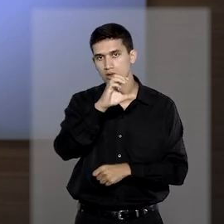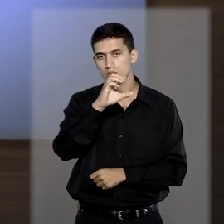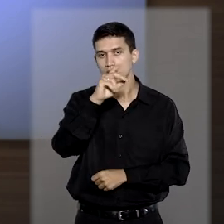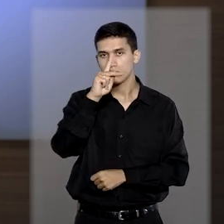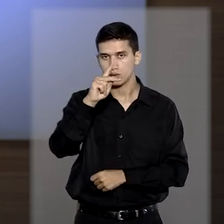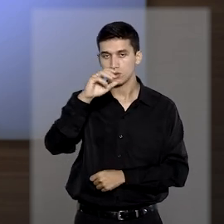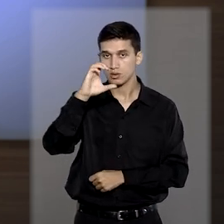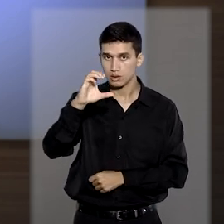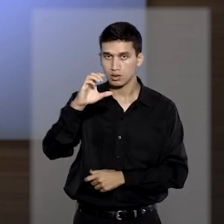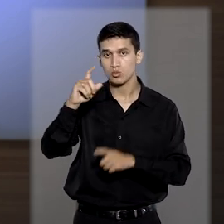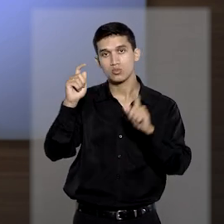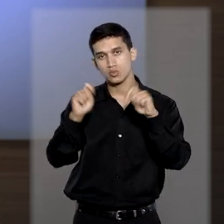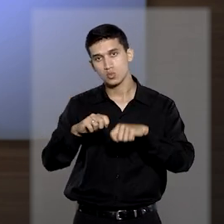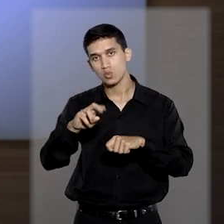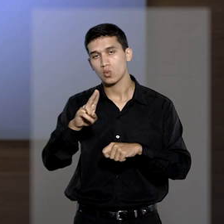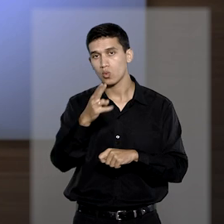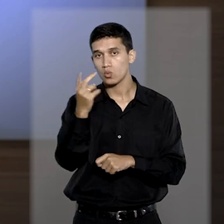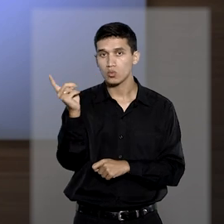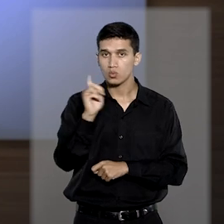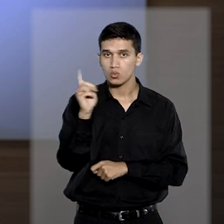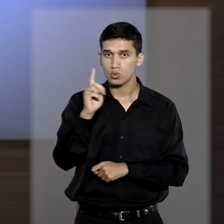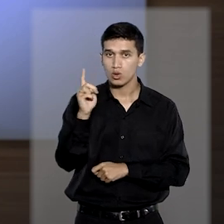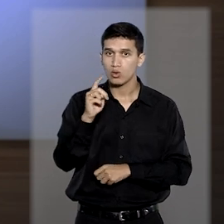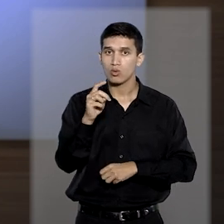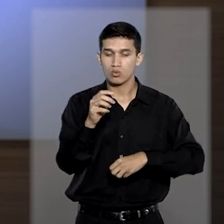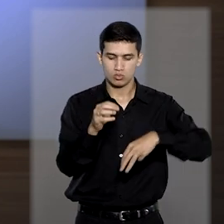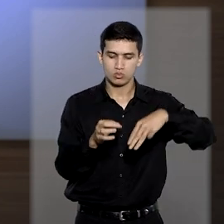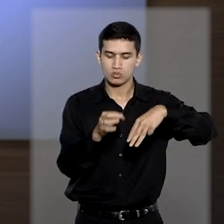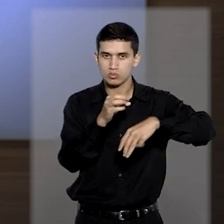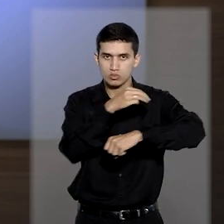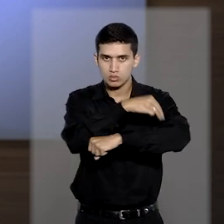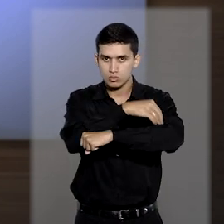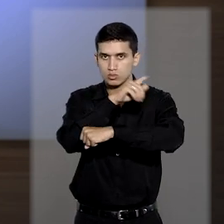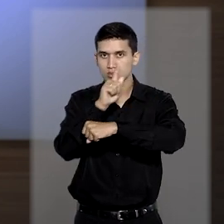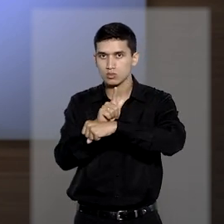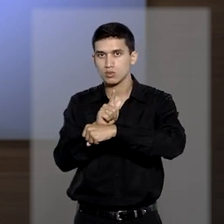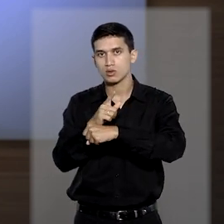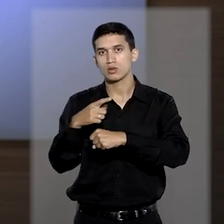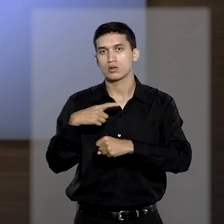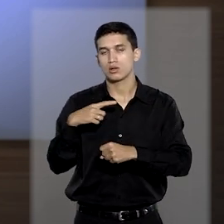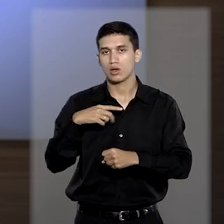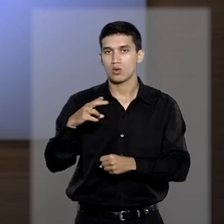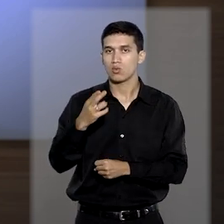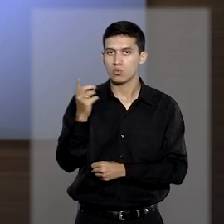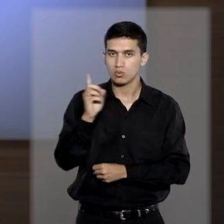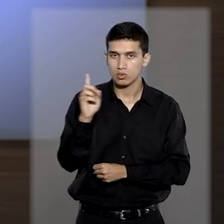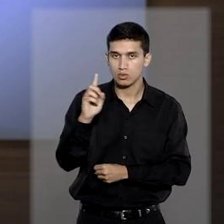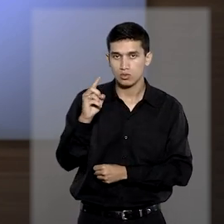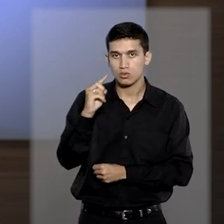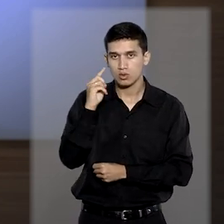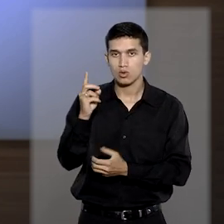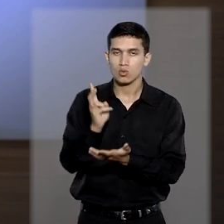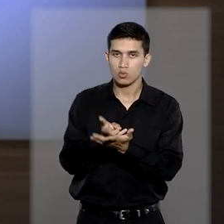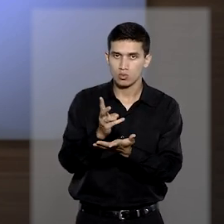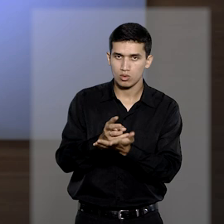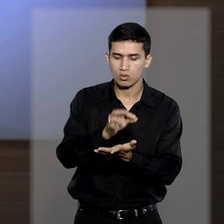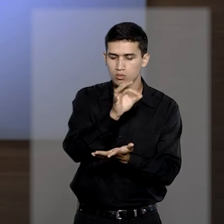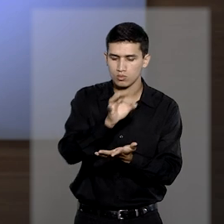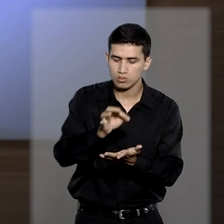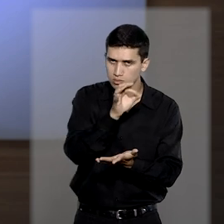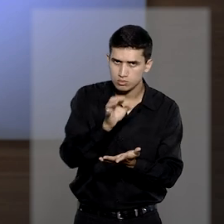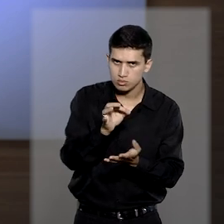é possível ou não o magistrado, observando-se a devida fundamentação, o contraditório e a